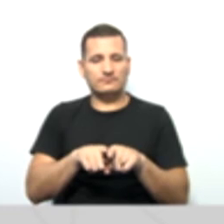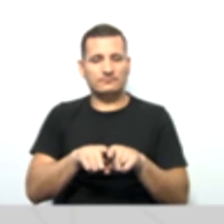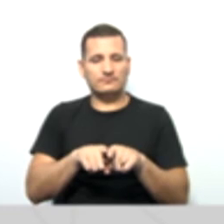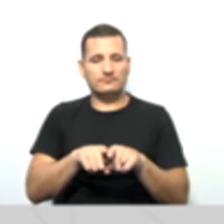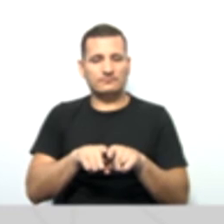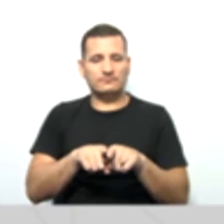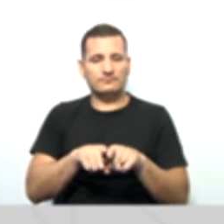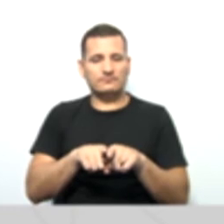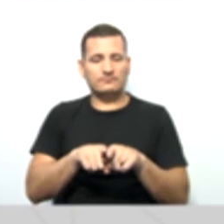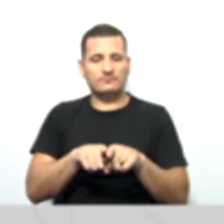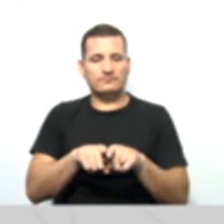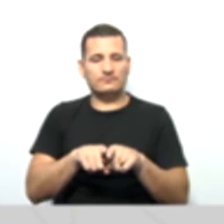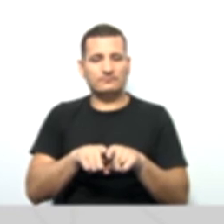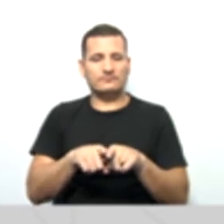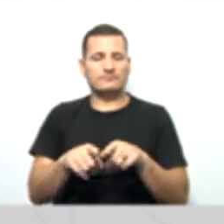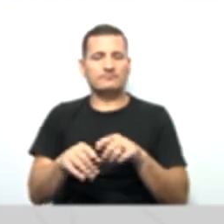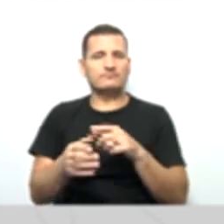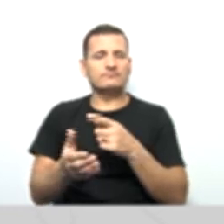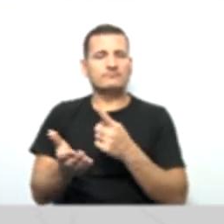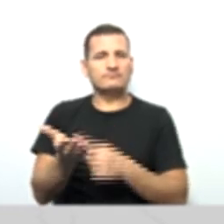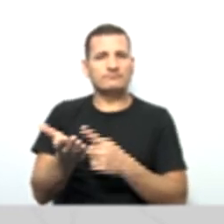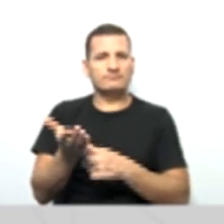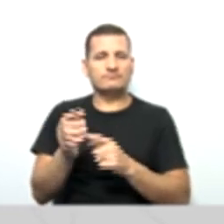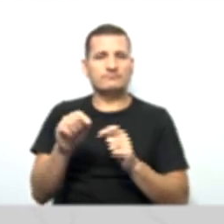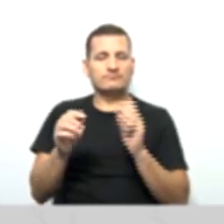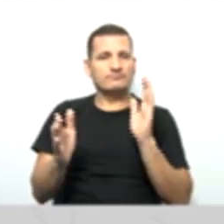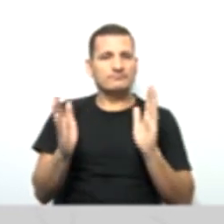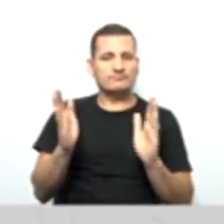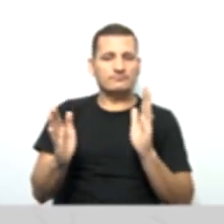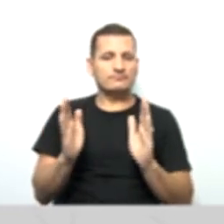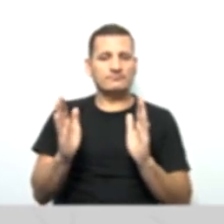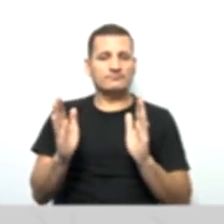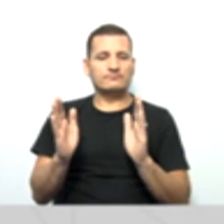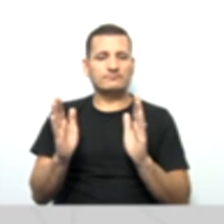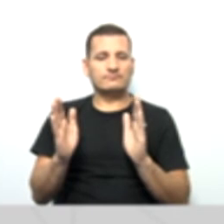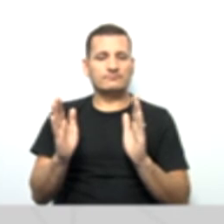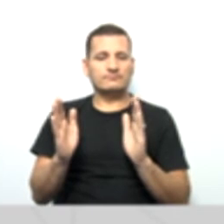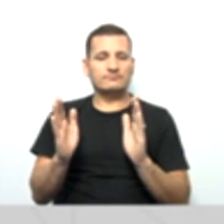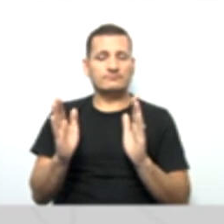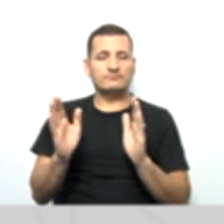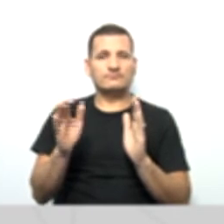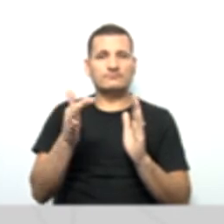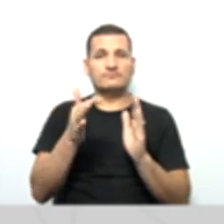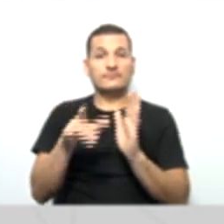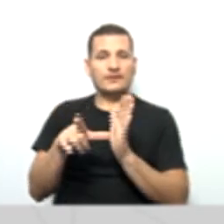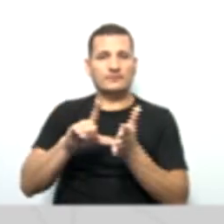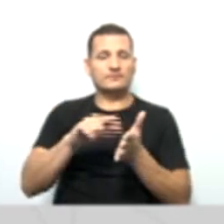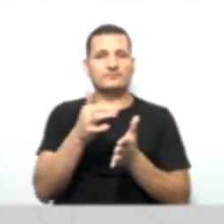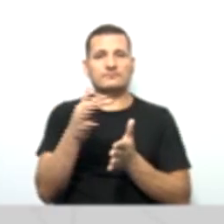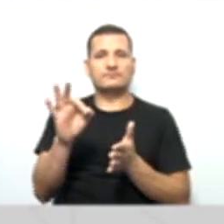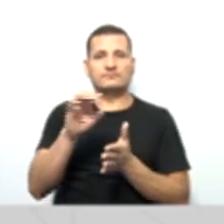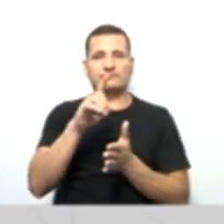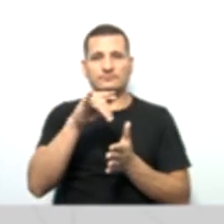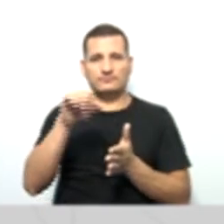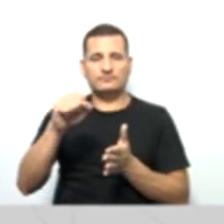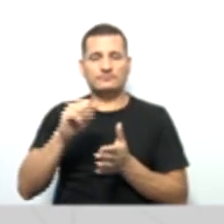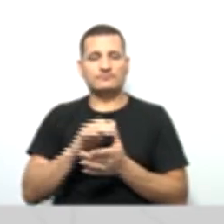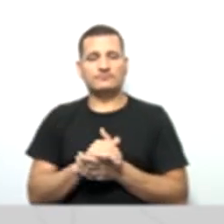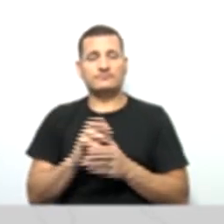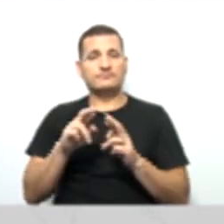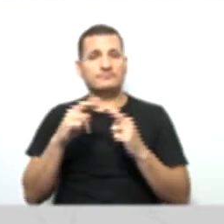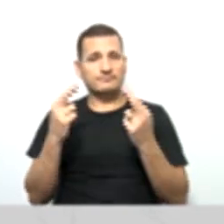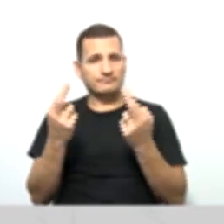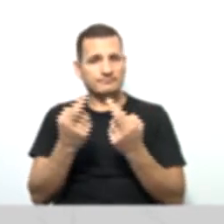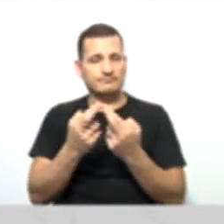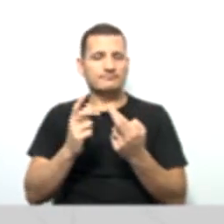quem dê direito com o prazo mínimo de antecedência de 10 dias. Então, a Assembleia tem toda